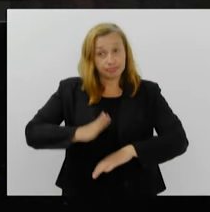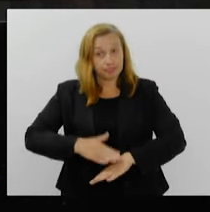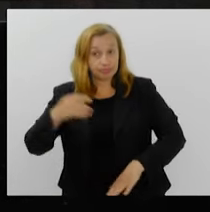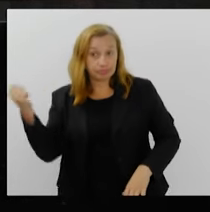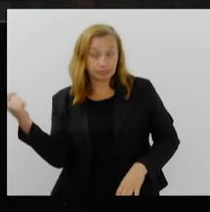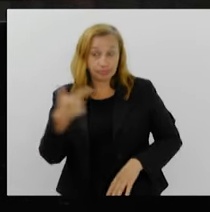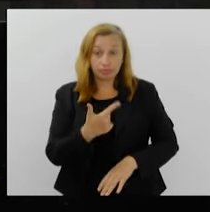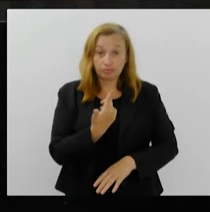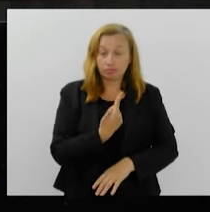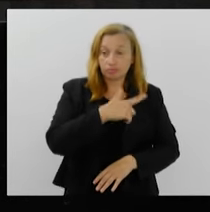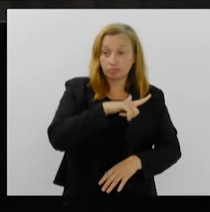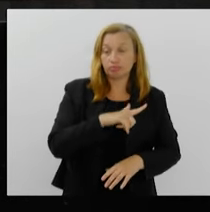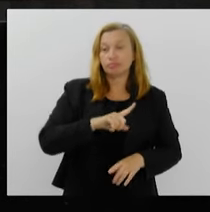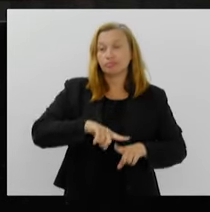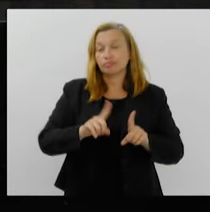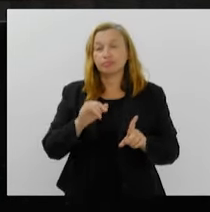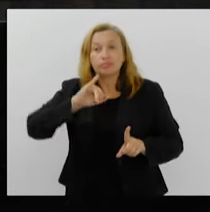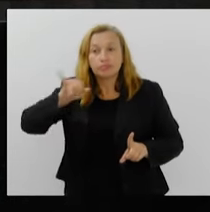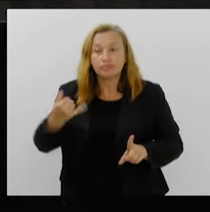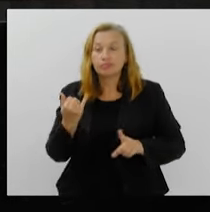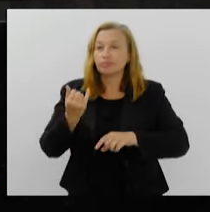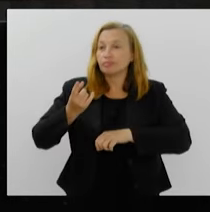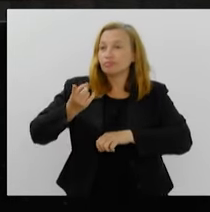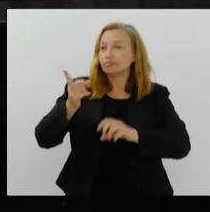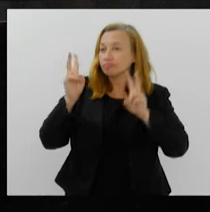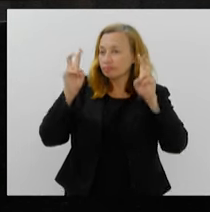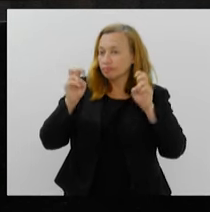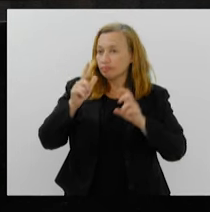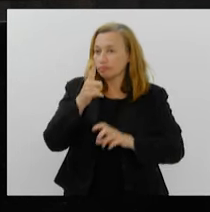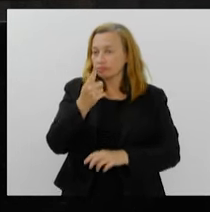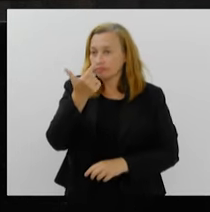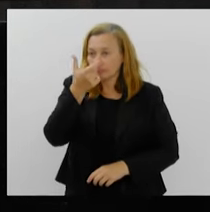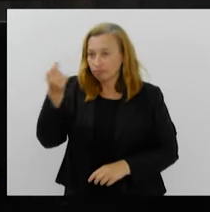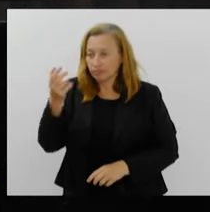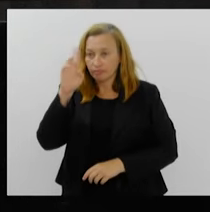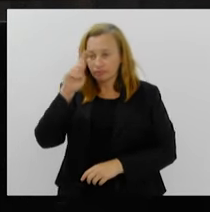aproveitando o tema do G20, senhor presidente,